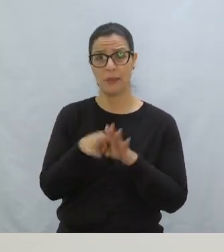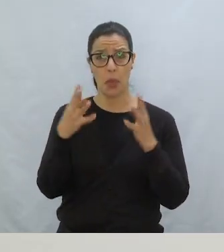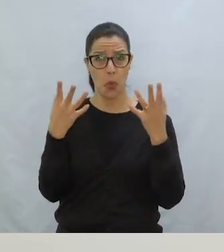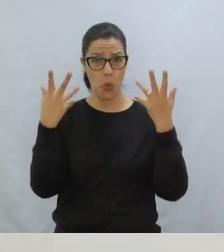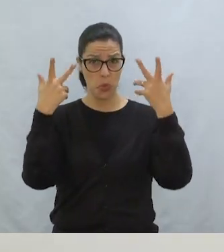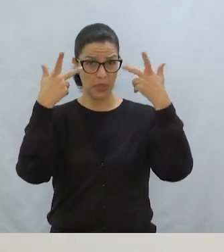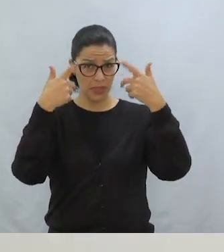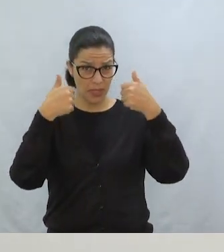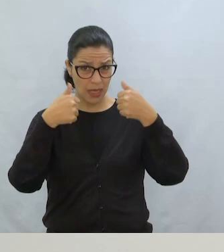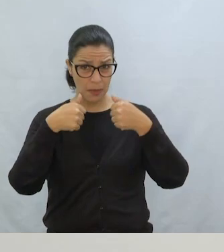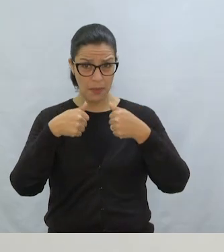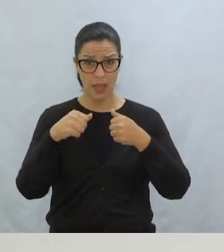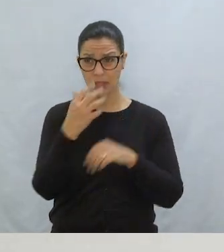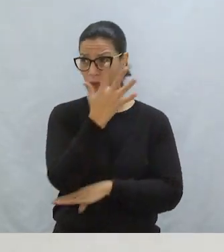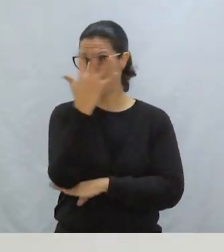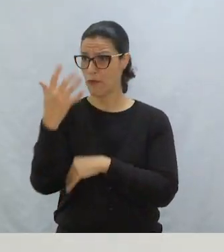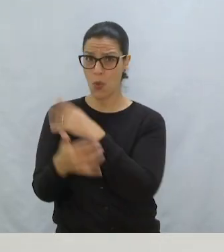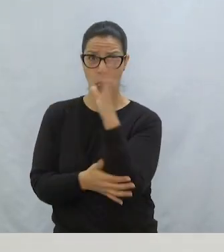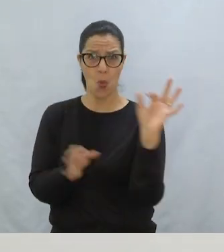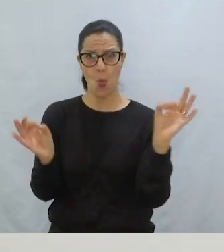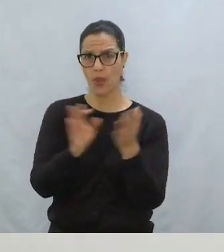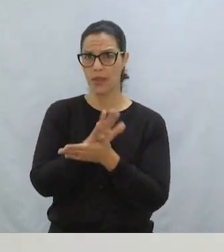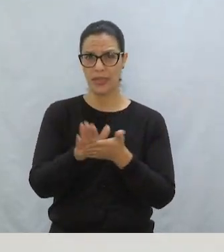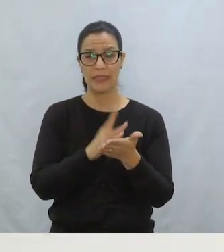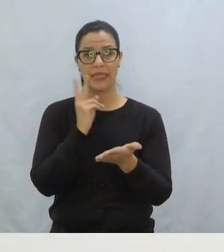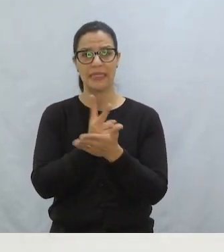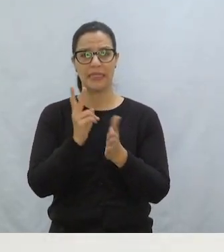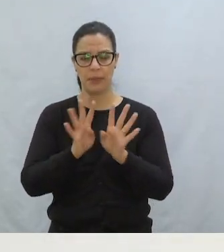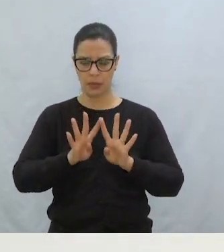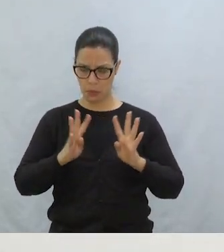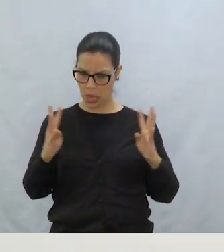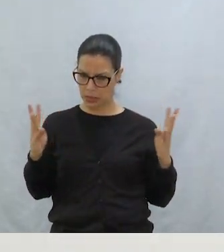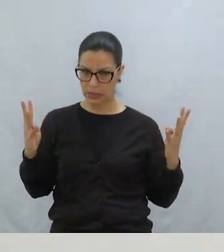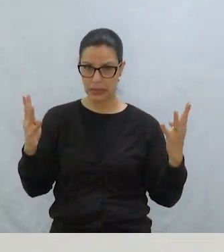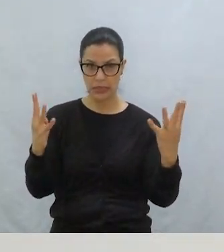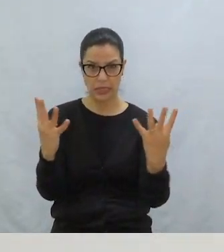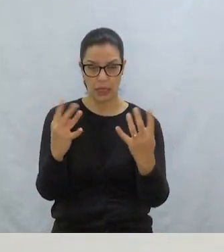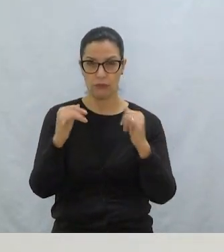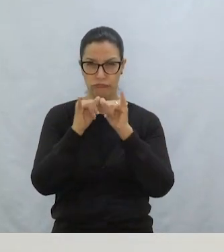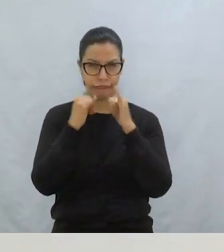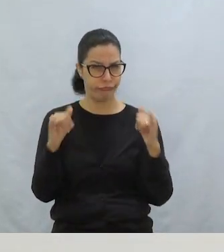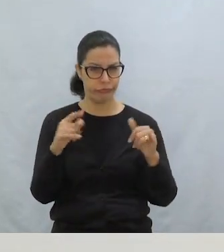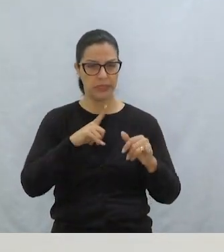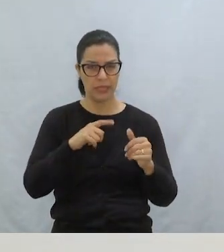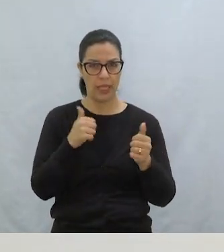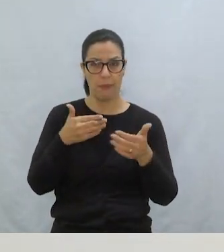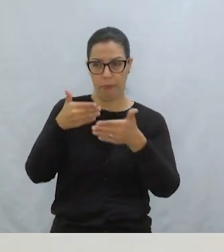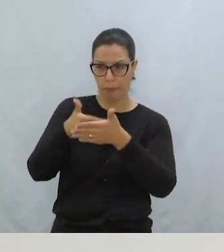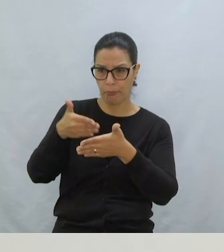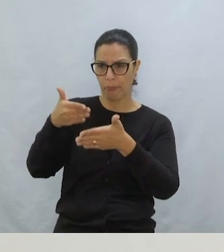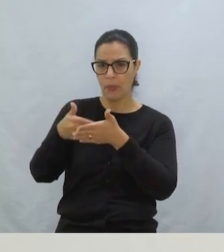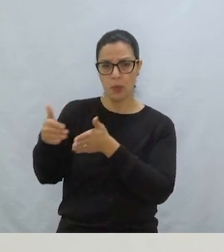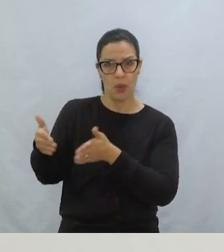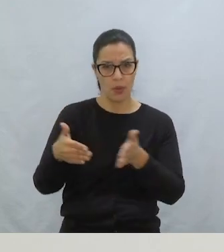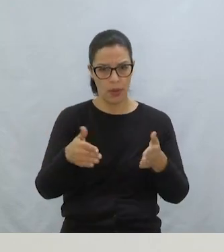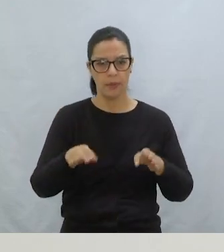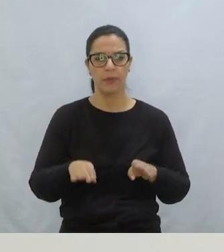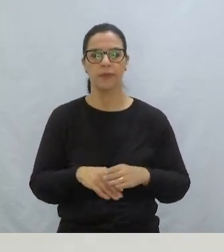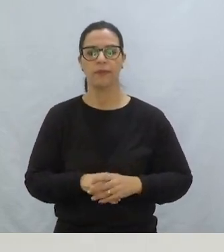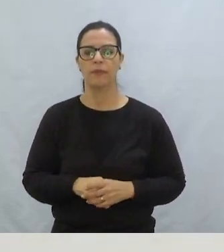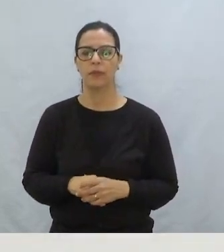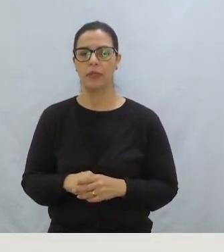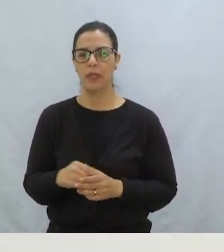Os animais não andam mais soltos pela floresta Tem sempre uma cerca elétrica por aí Pelo